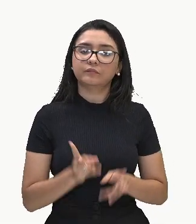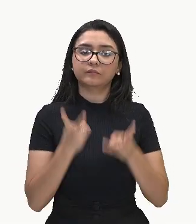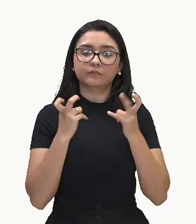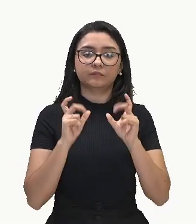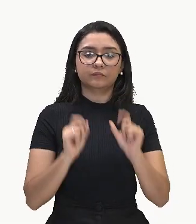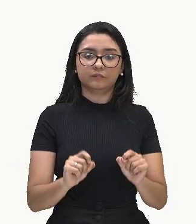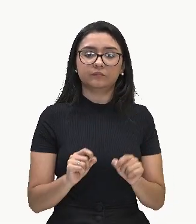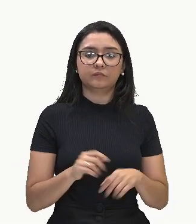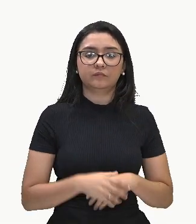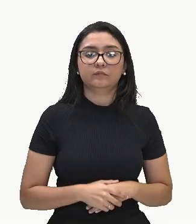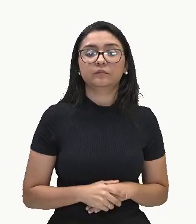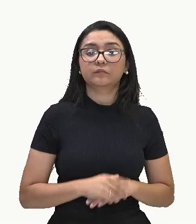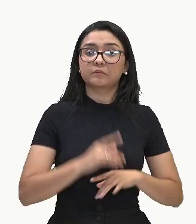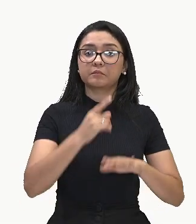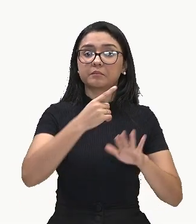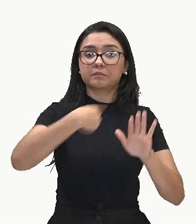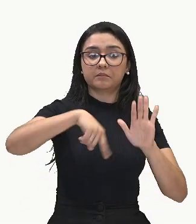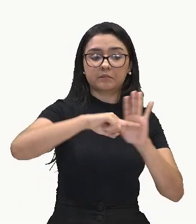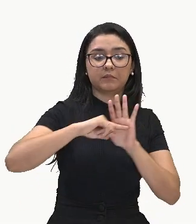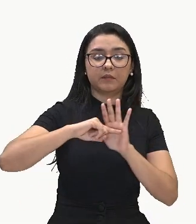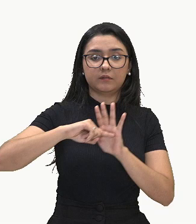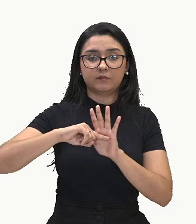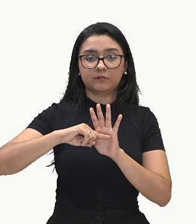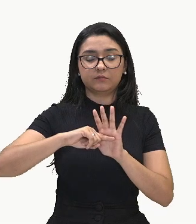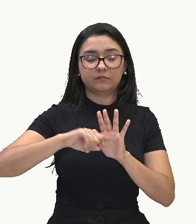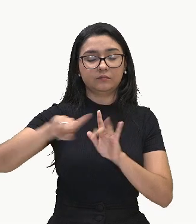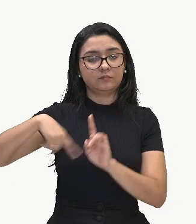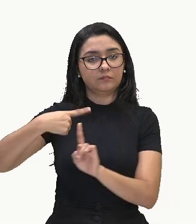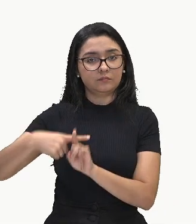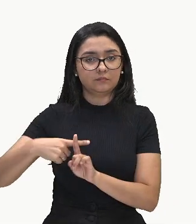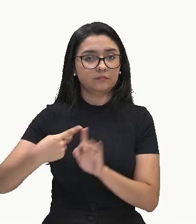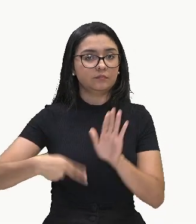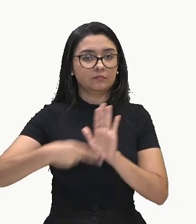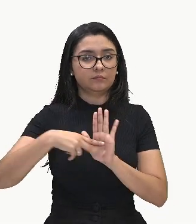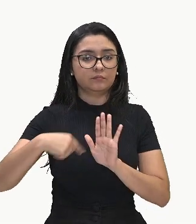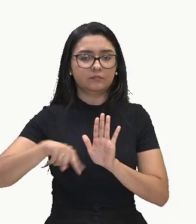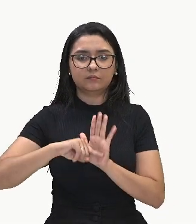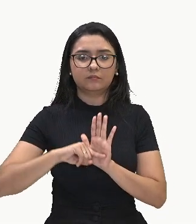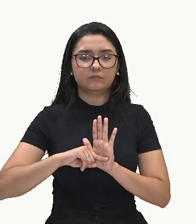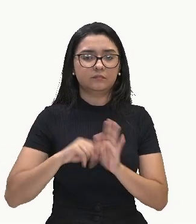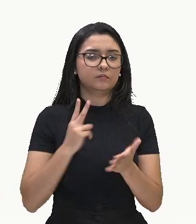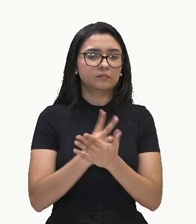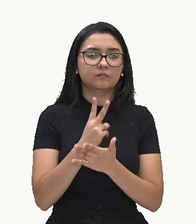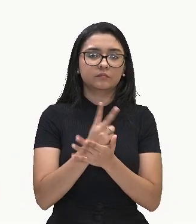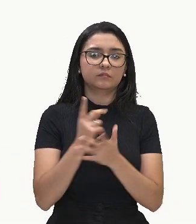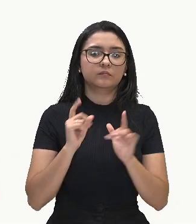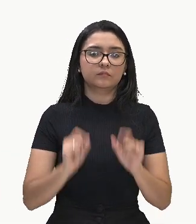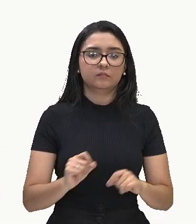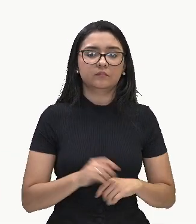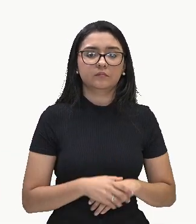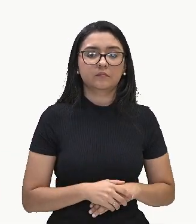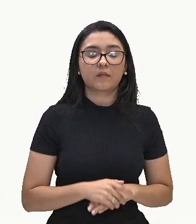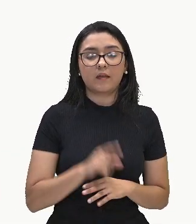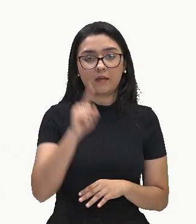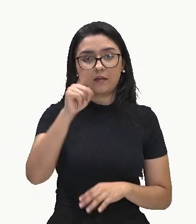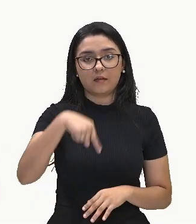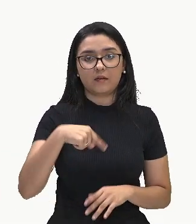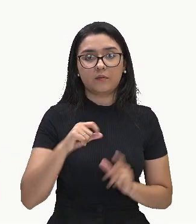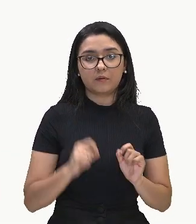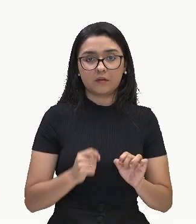menos com mais, menos. Todo número dividido por ele mesmo é 1.